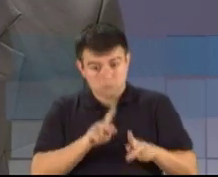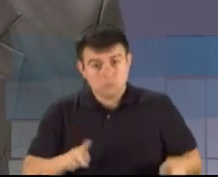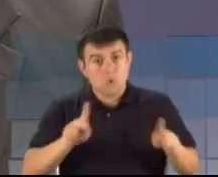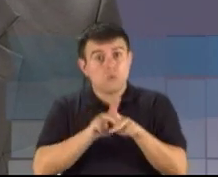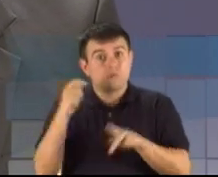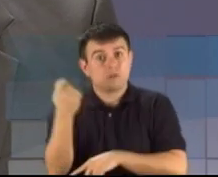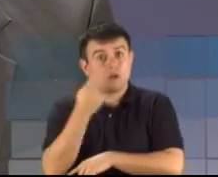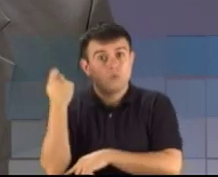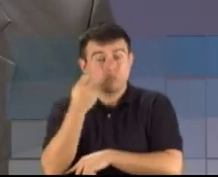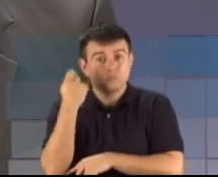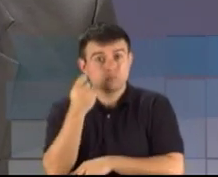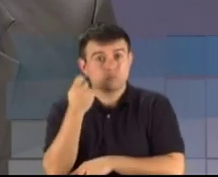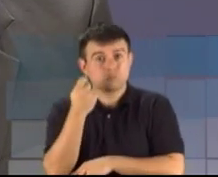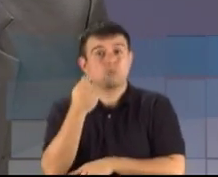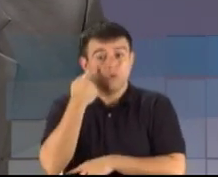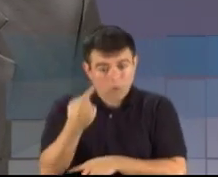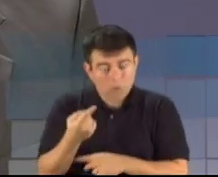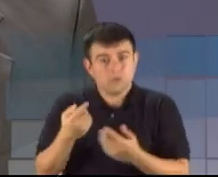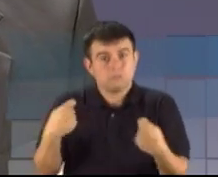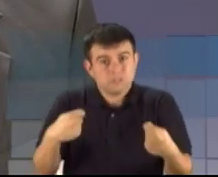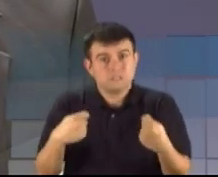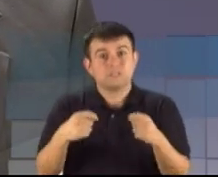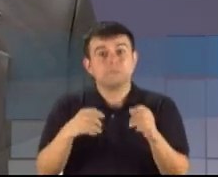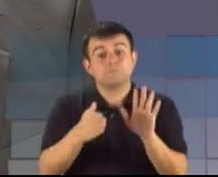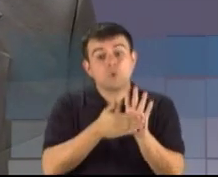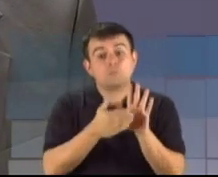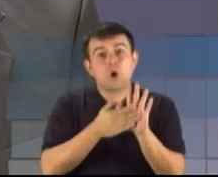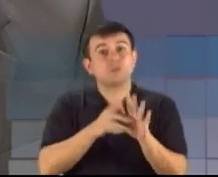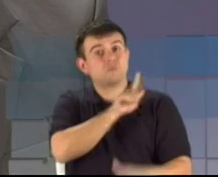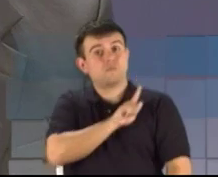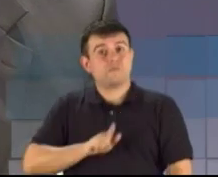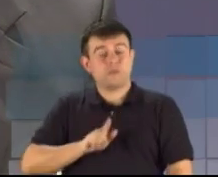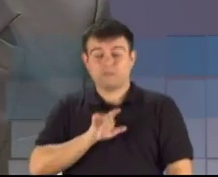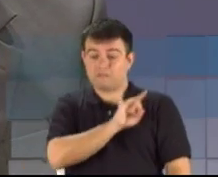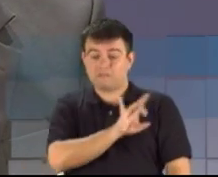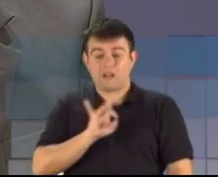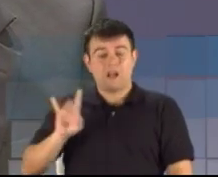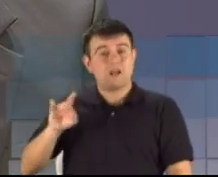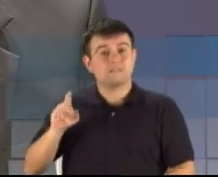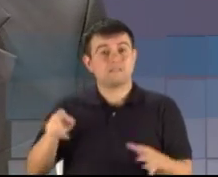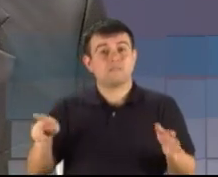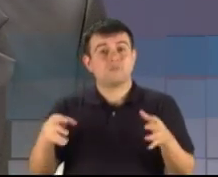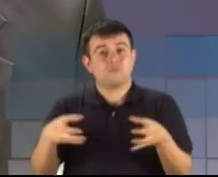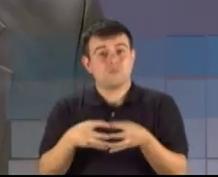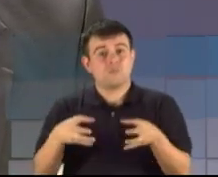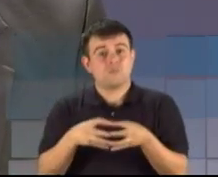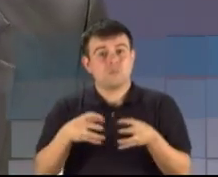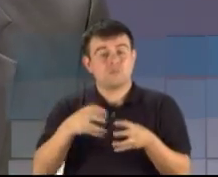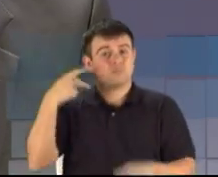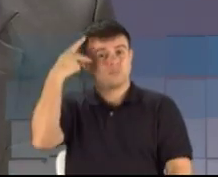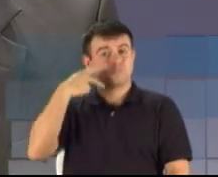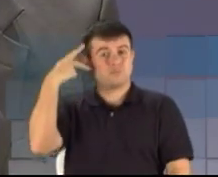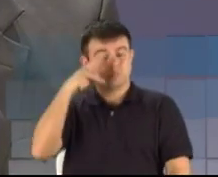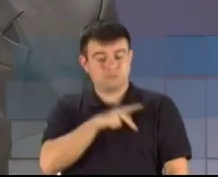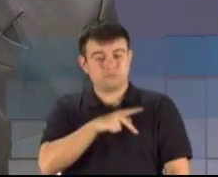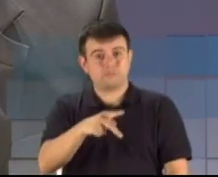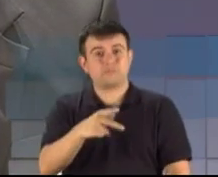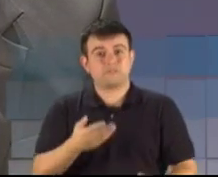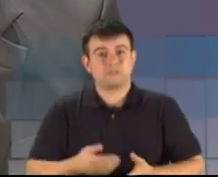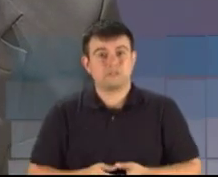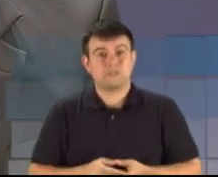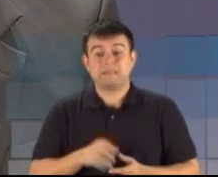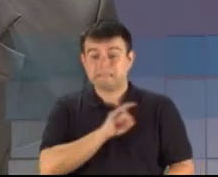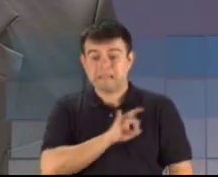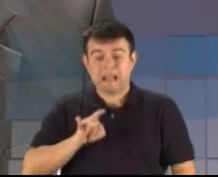examinem o programa de governo, as propostas de governo de cada partido, de cada candidato a